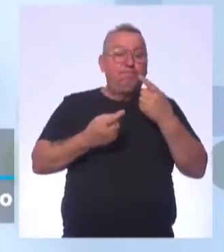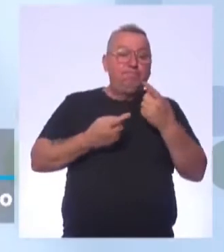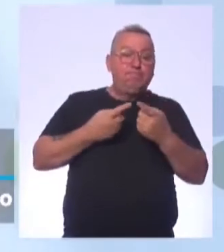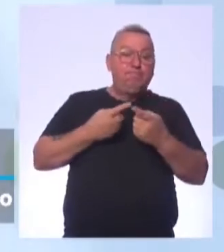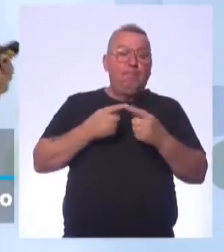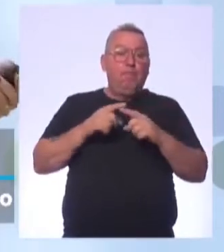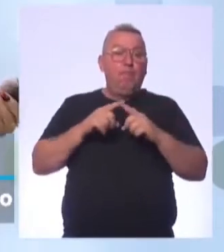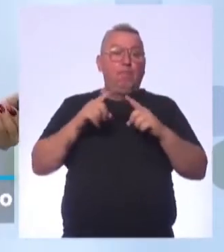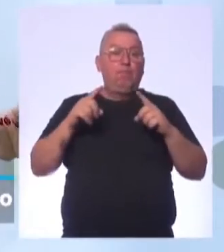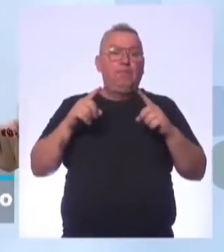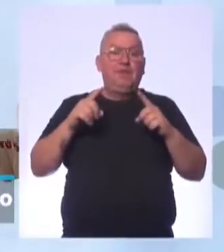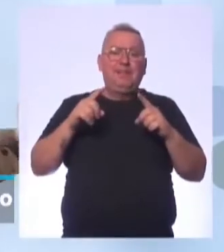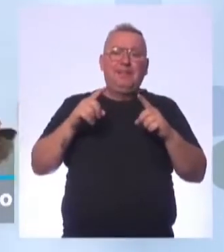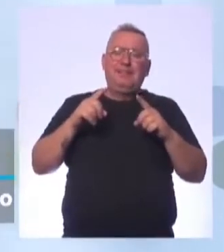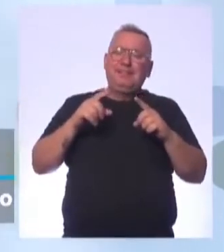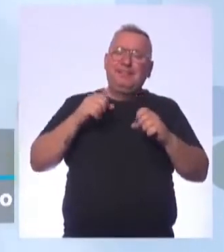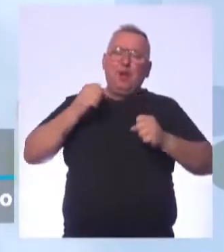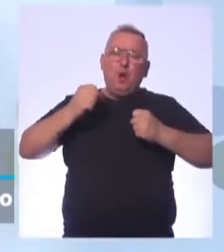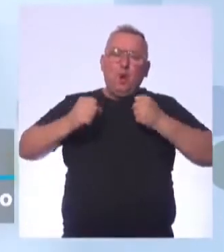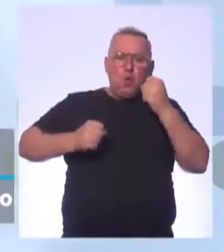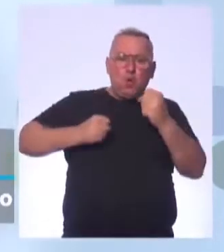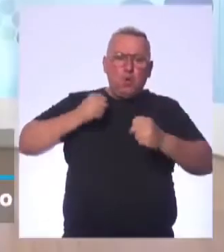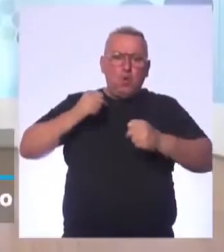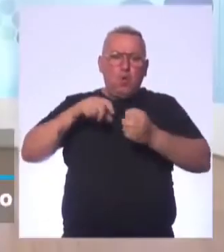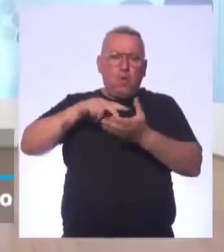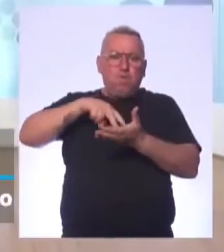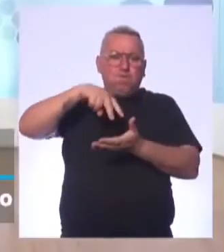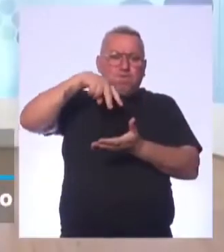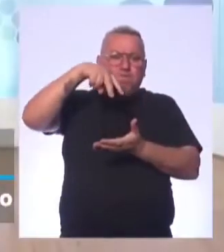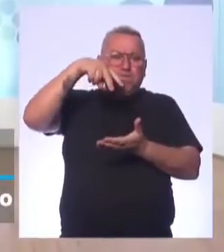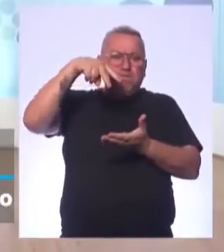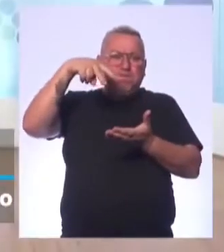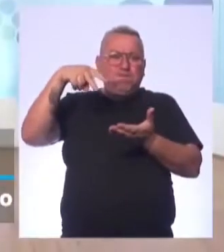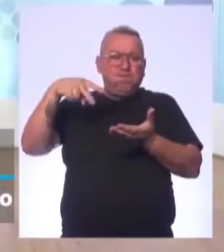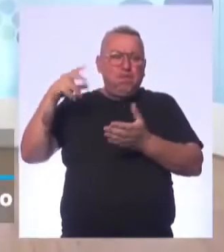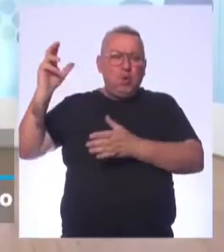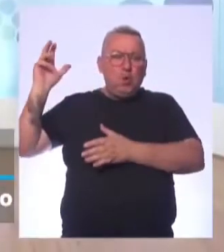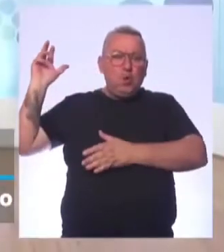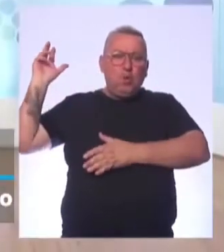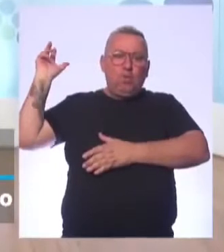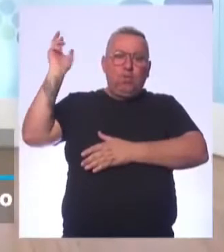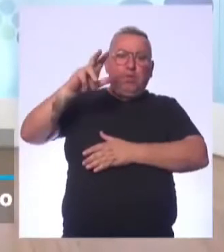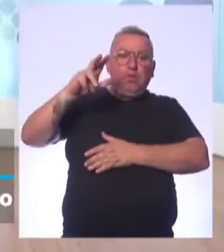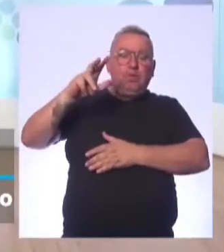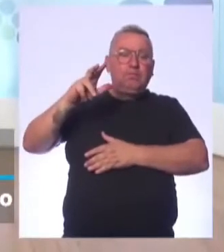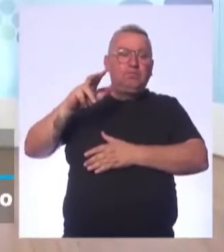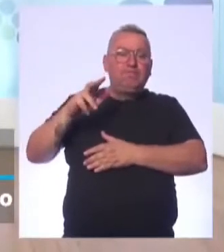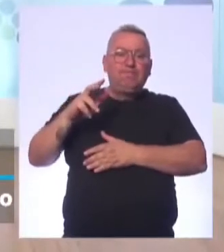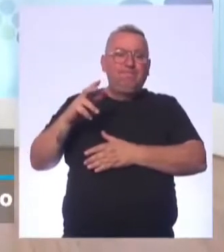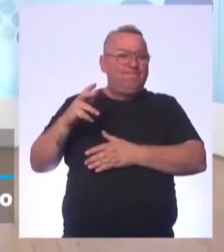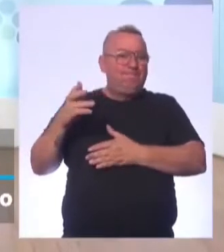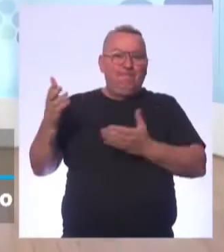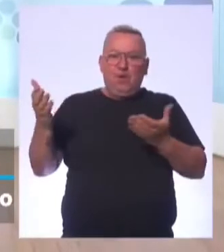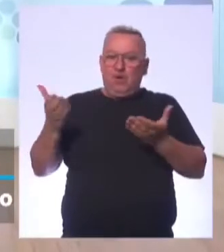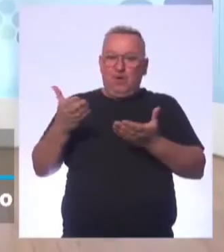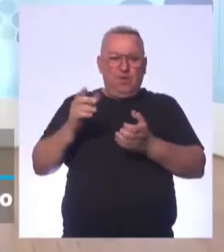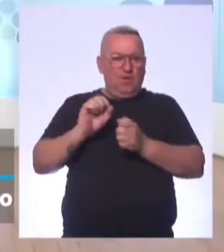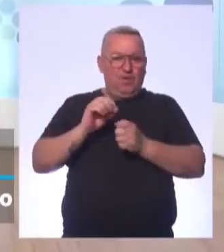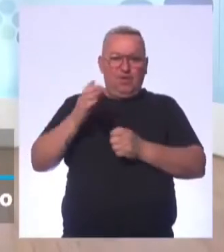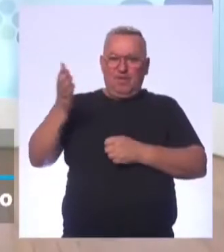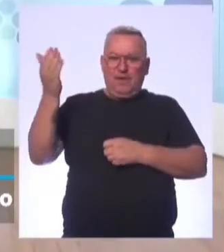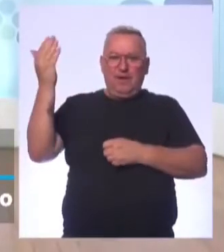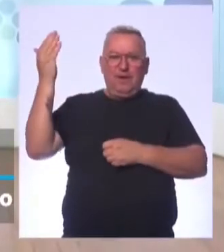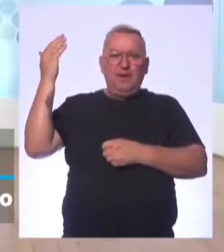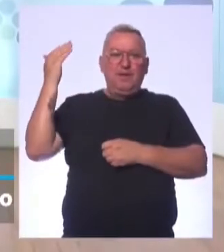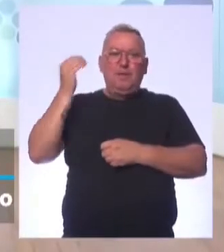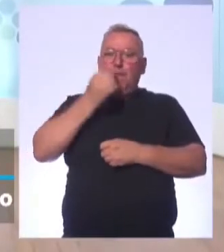Mas correr, saltar, lançar, arremessar, isso não é de hoje que a gente faz, né? Não, é